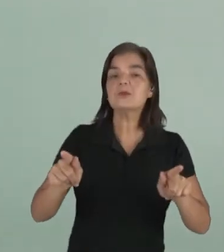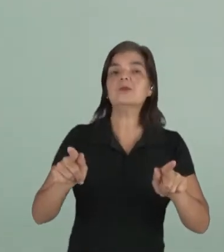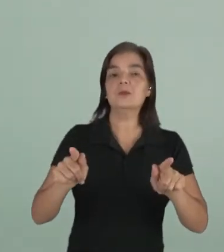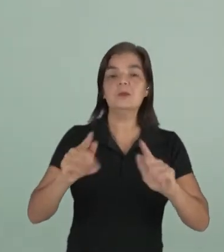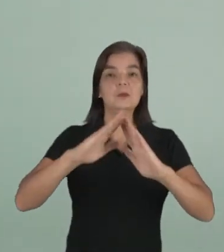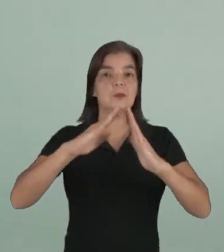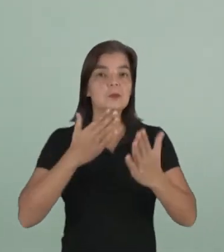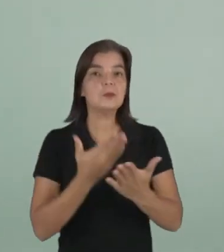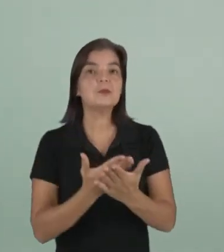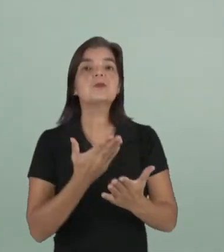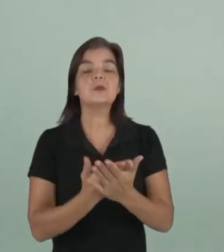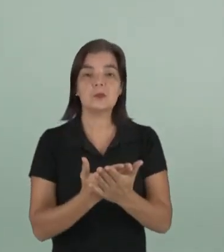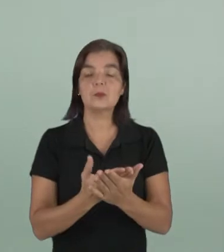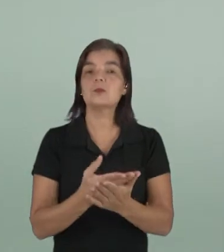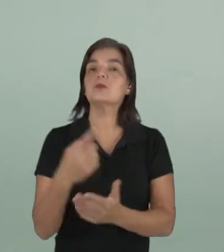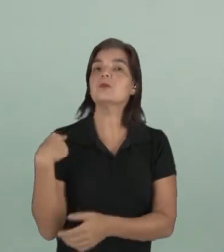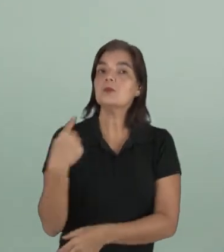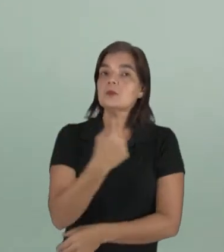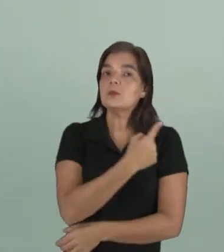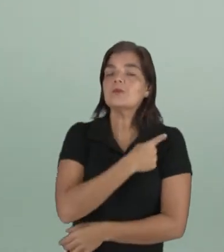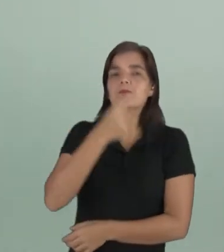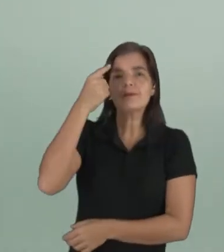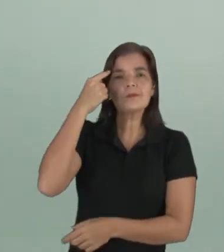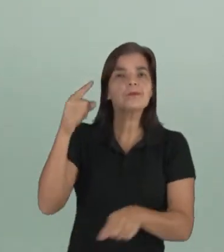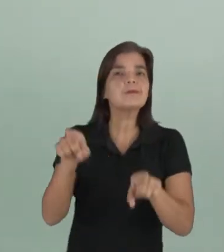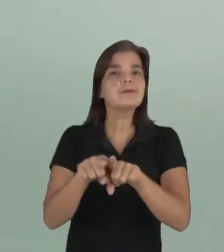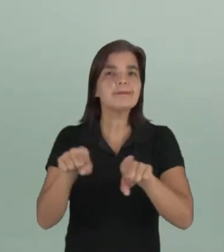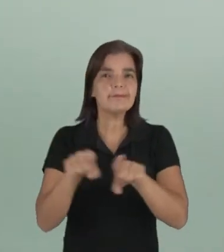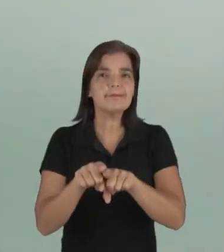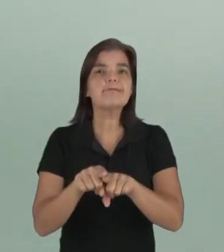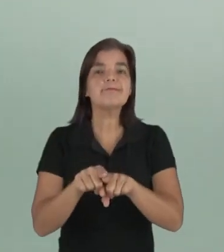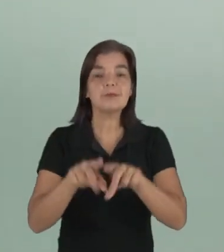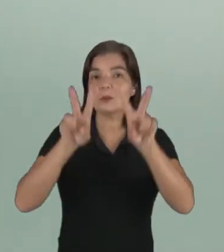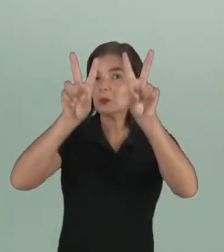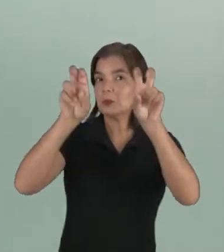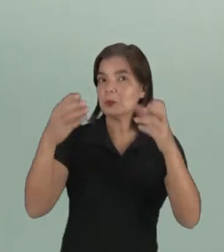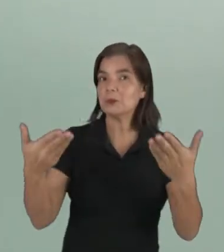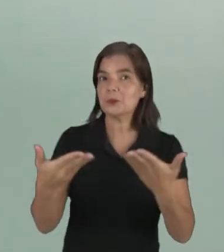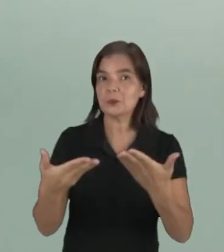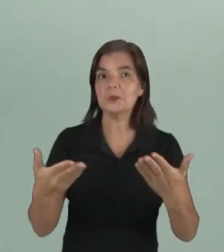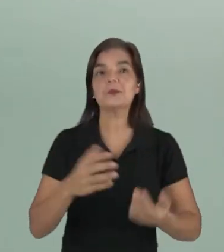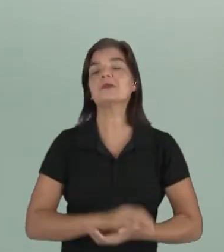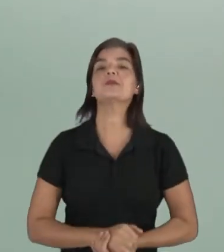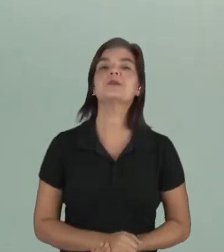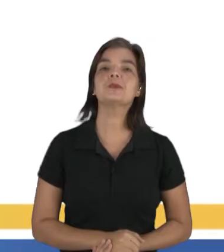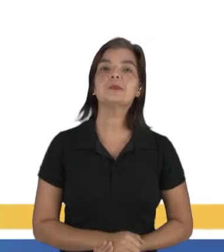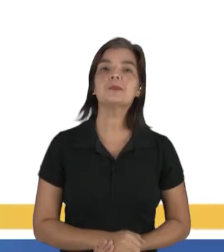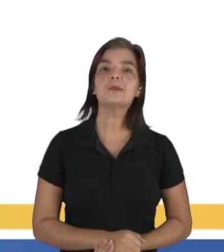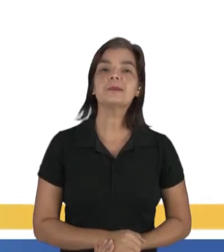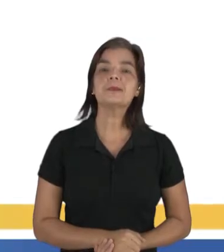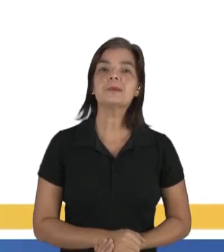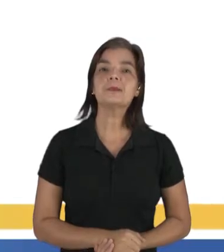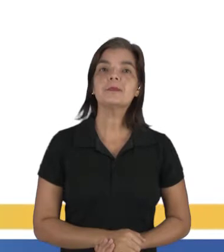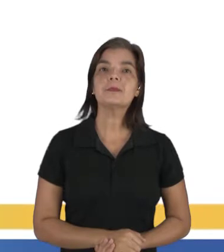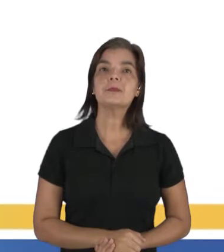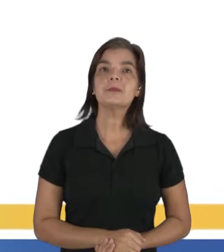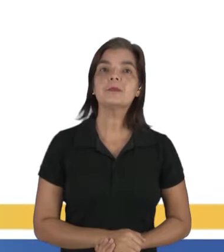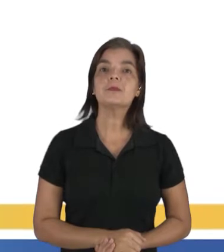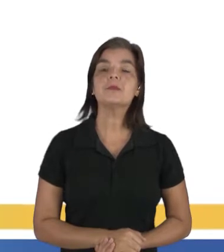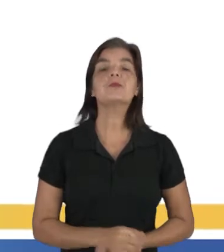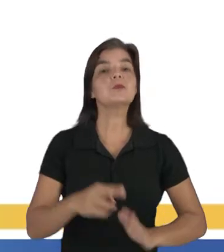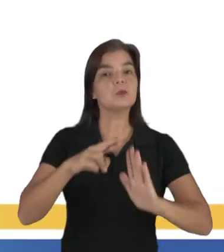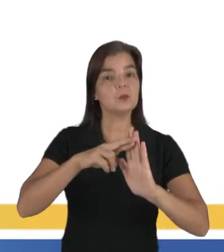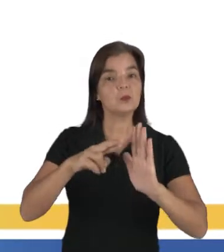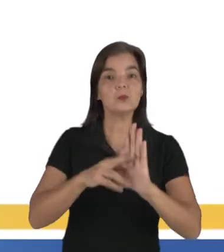culta na escola, nós vamos refletir um pouco sobre essa temática a partir de agora. Vamos lá. A norma